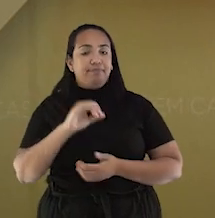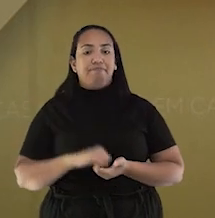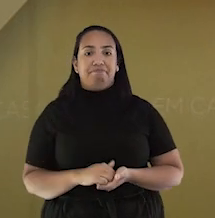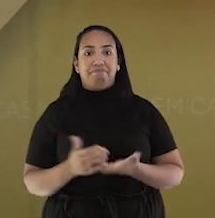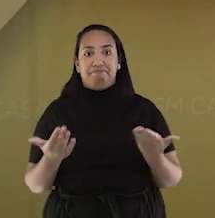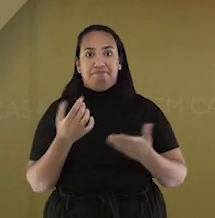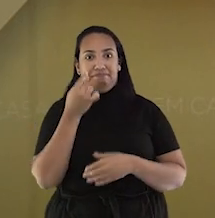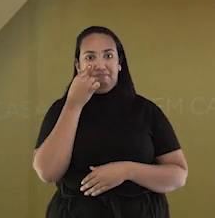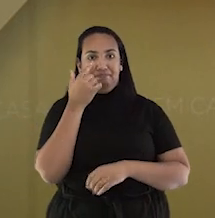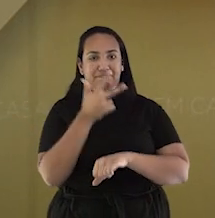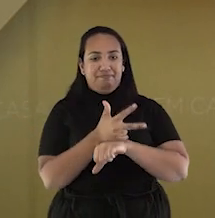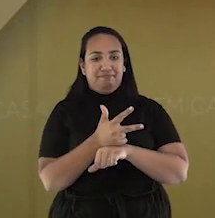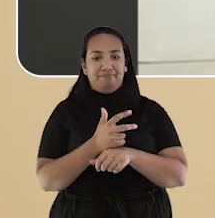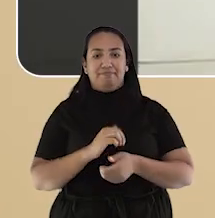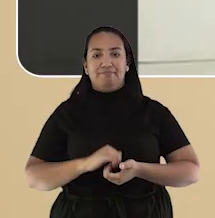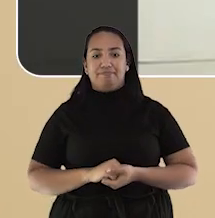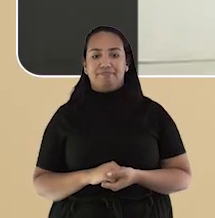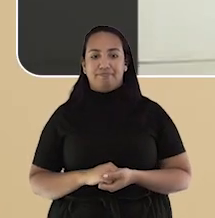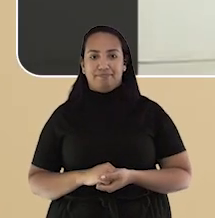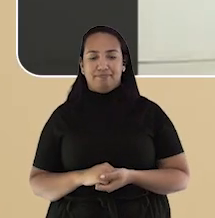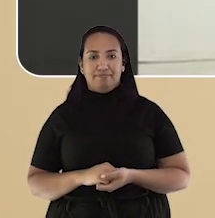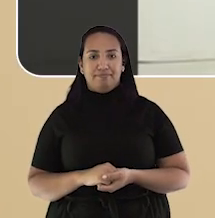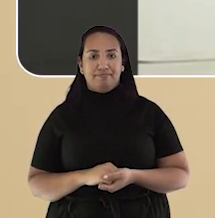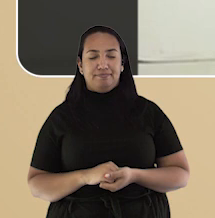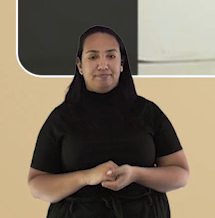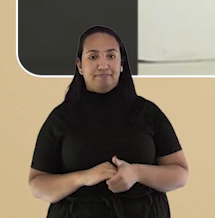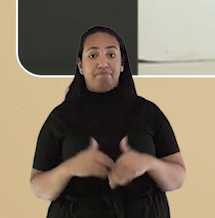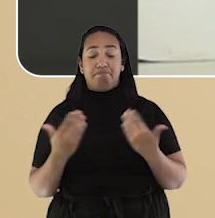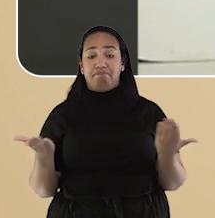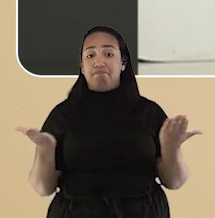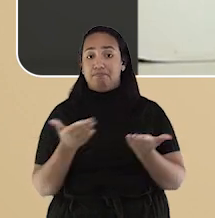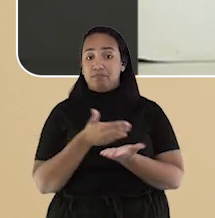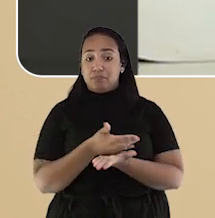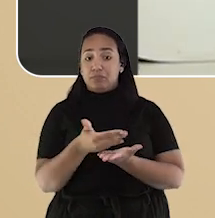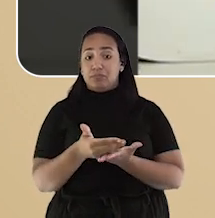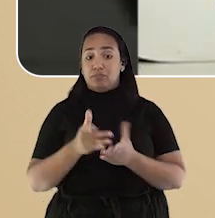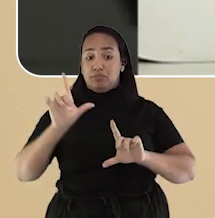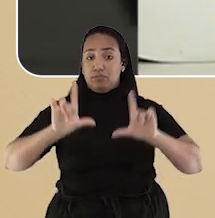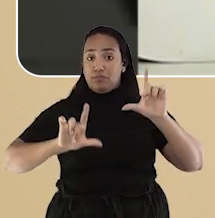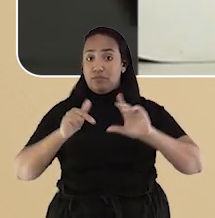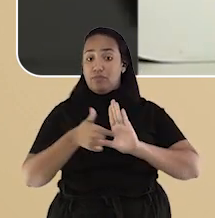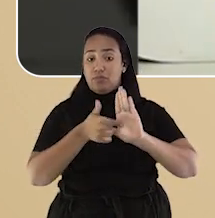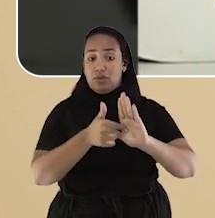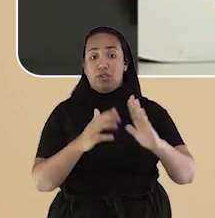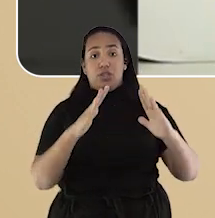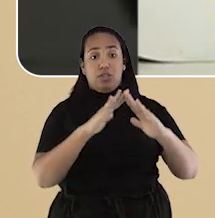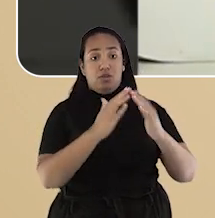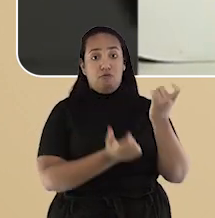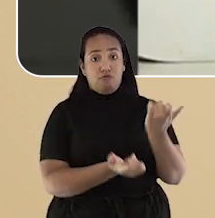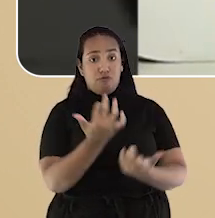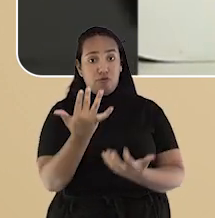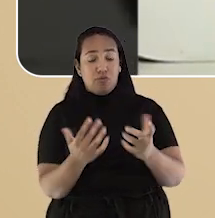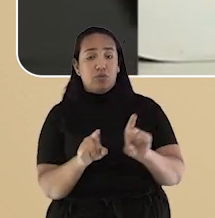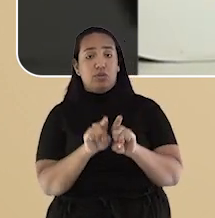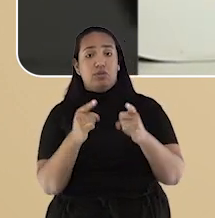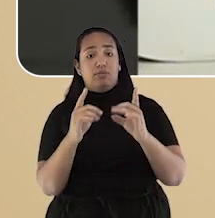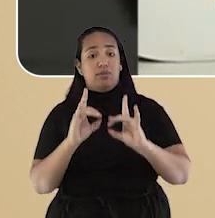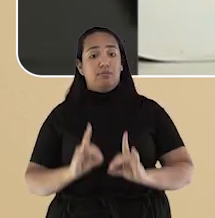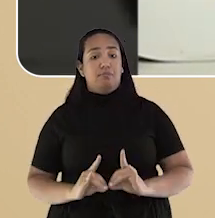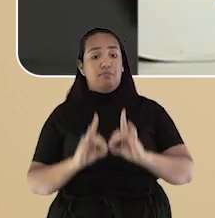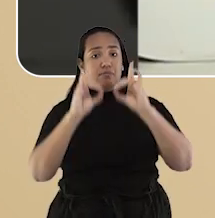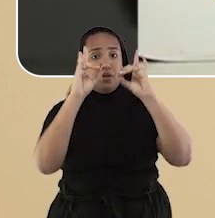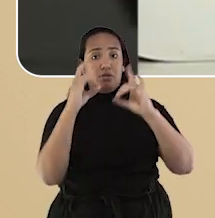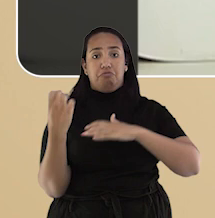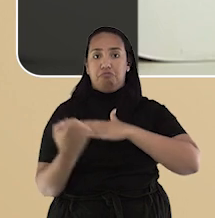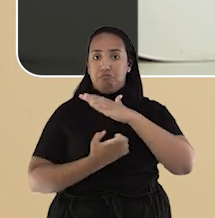Acompanhe aí comigo. E a gente abre esta edição mostrando que o número de incêndios em residências e prédios comerciais de Rio